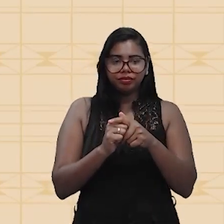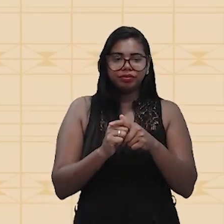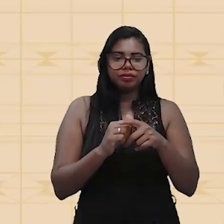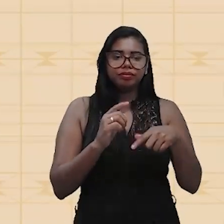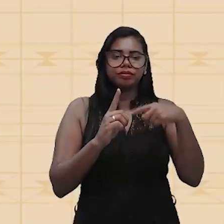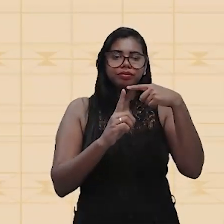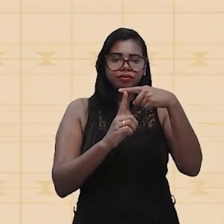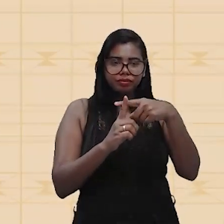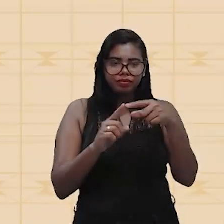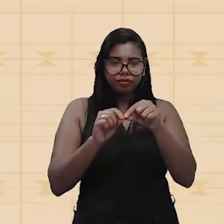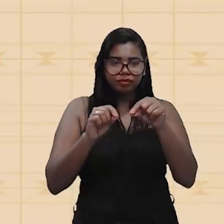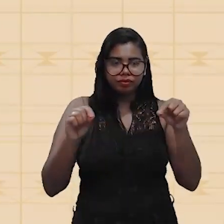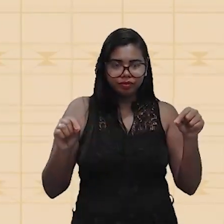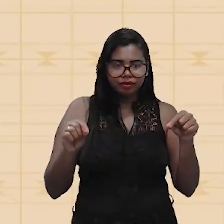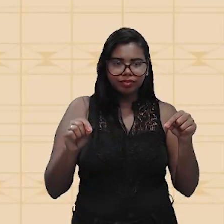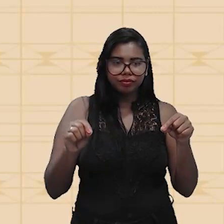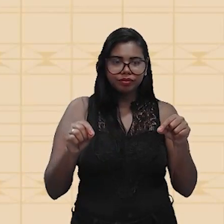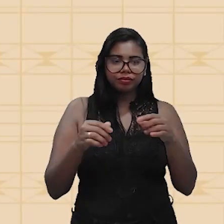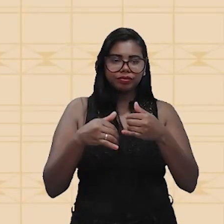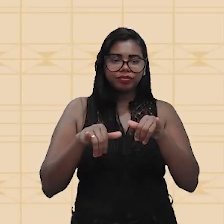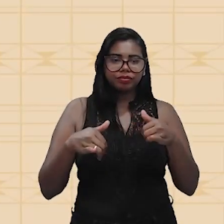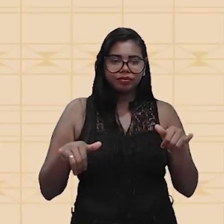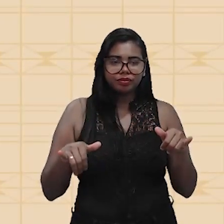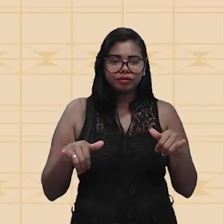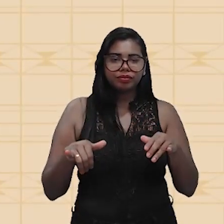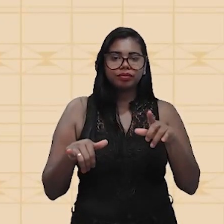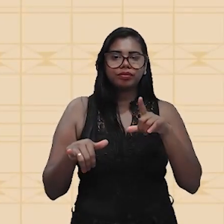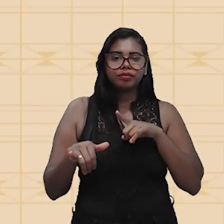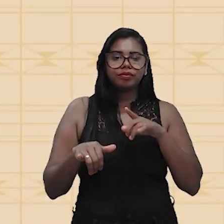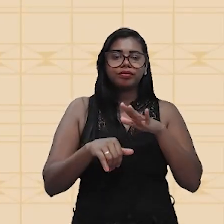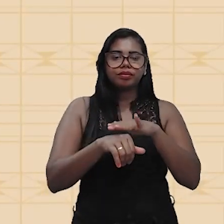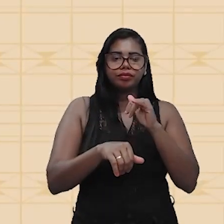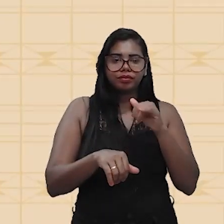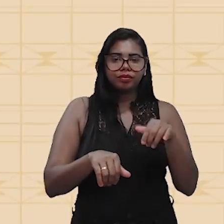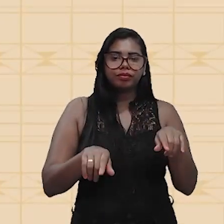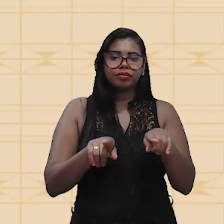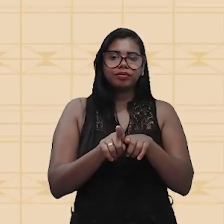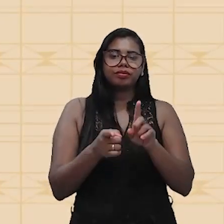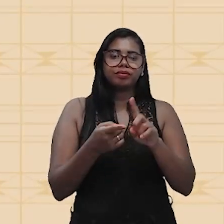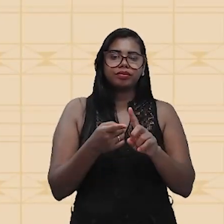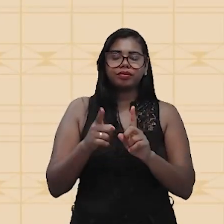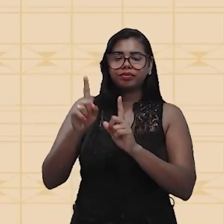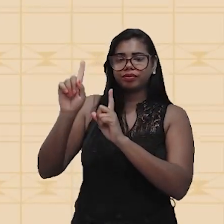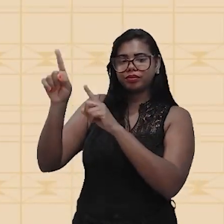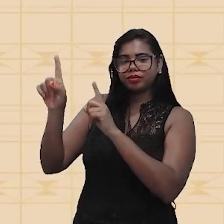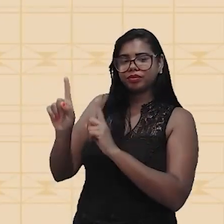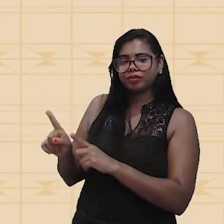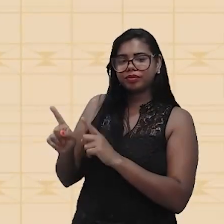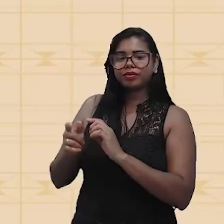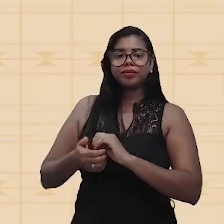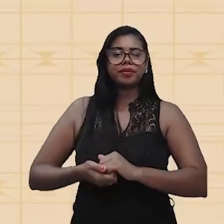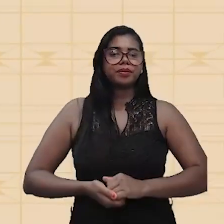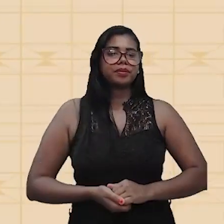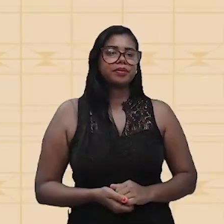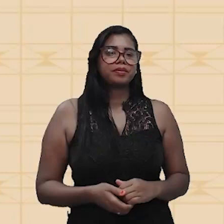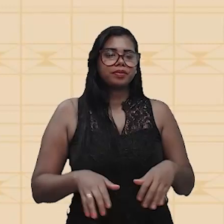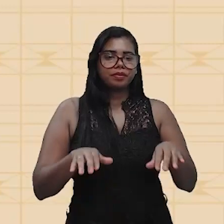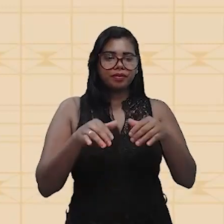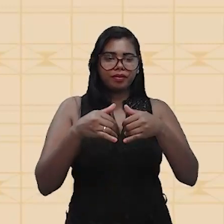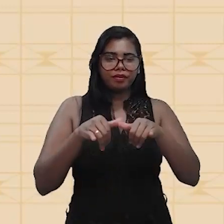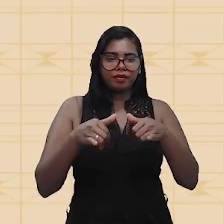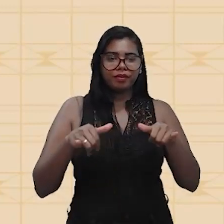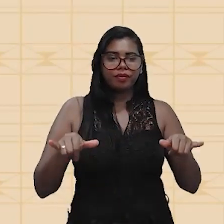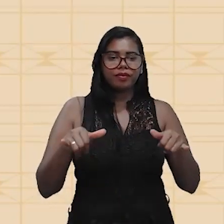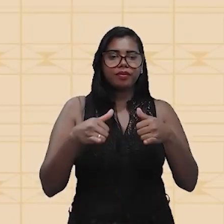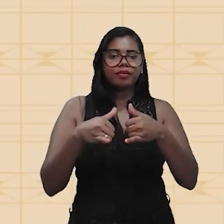um fio condutor, tá? Essa corrente que a gente tem é chamada corrente aparente. Então, essa intensidade da corrente elétrica vai ser